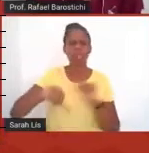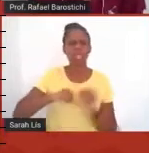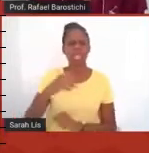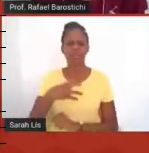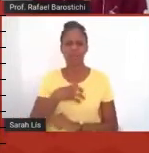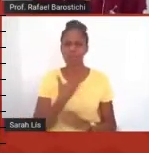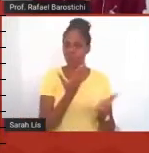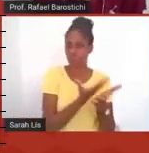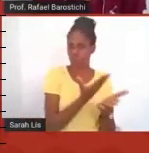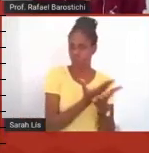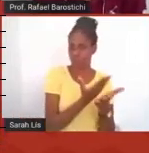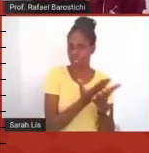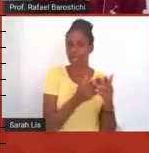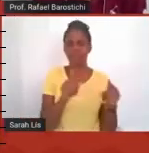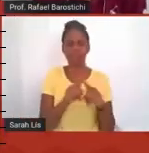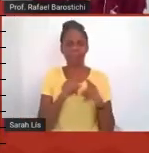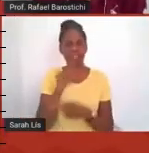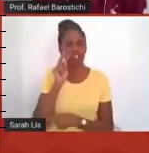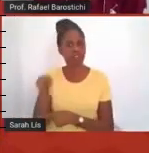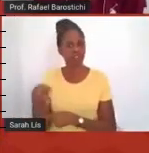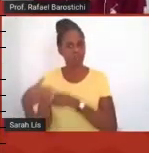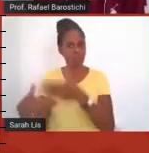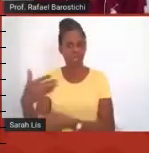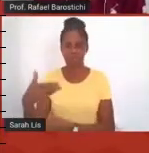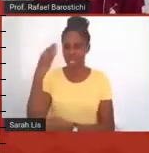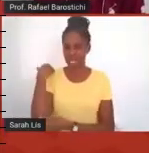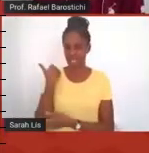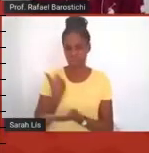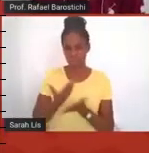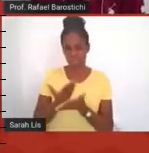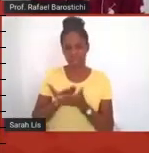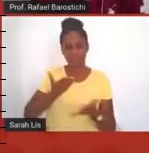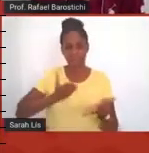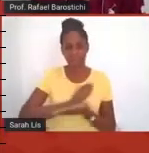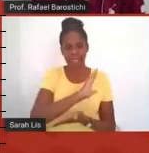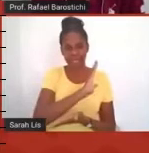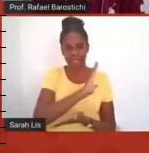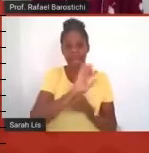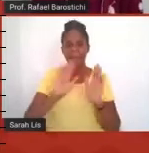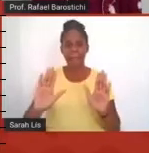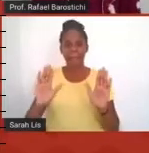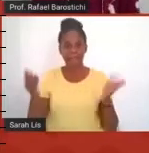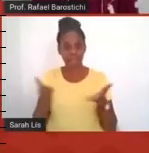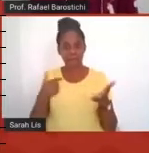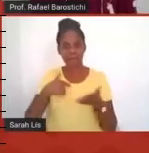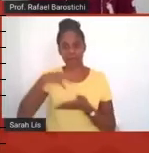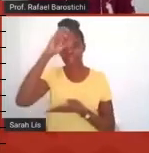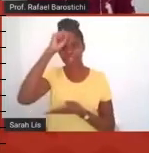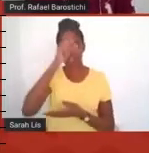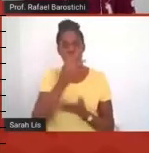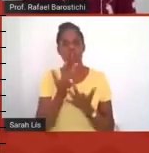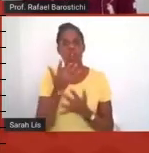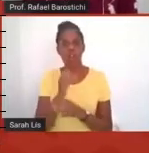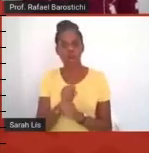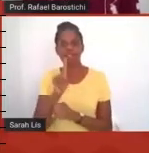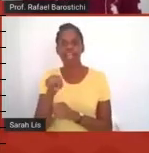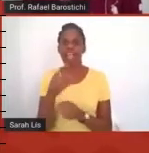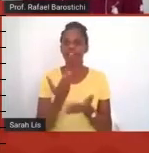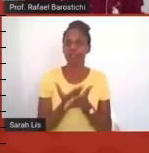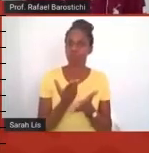antes eu estudava mais para passar de ano, nesse semestre de engenharia química aprendi que a nota é consequência de estudo e dedicação, e não o contrário.